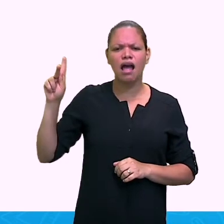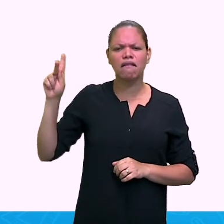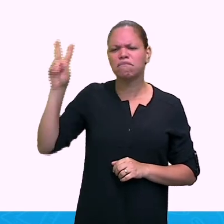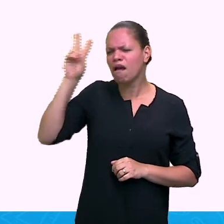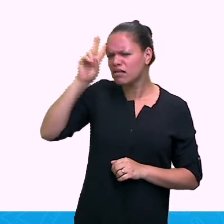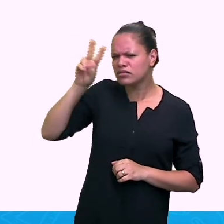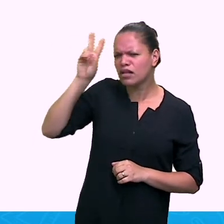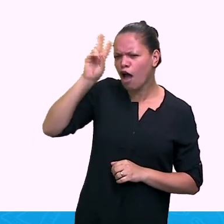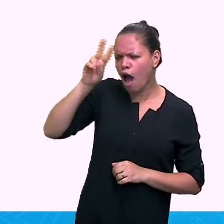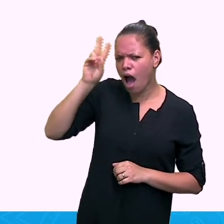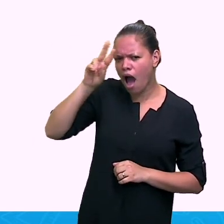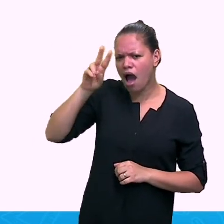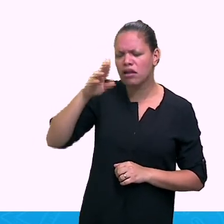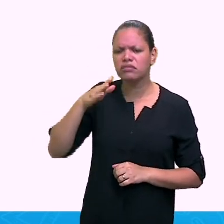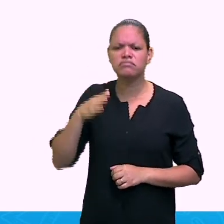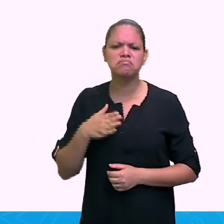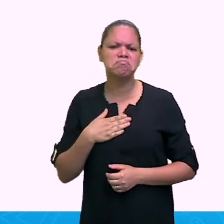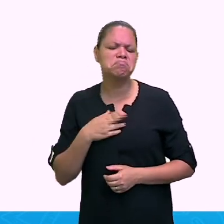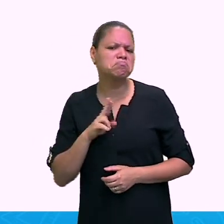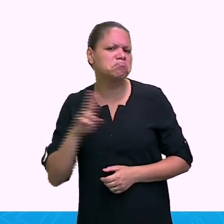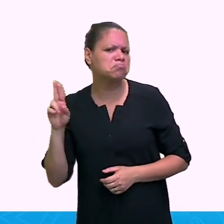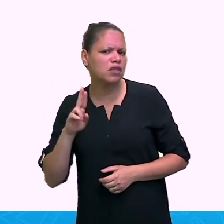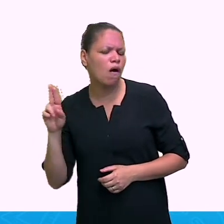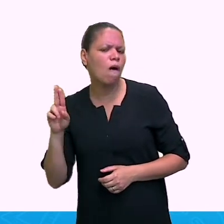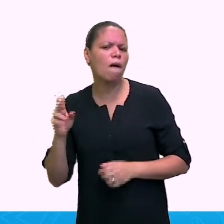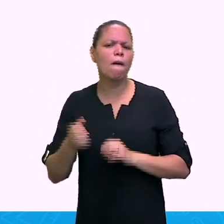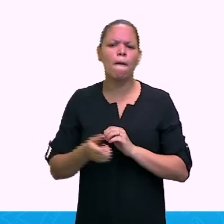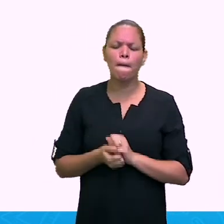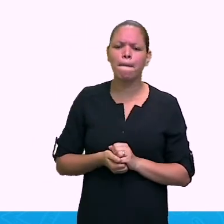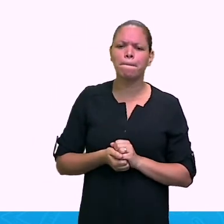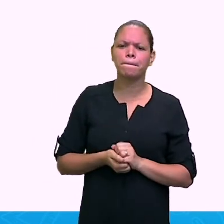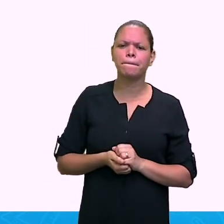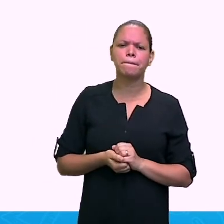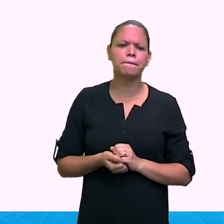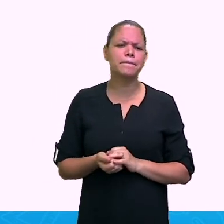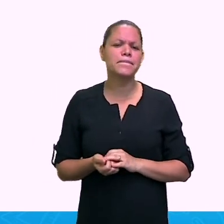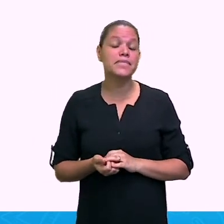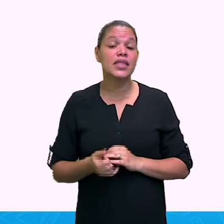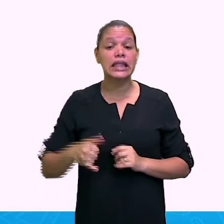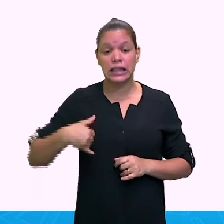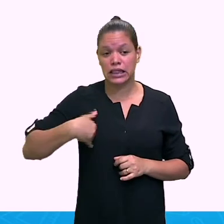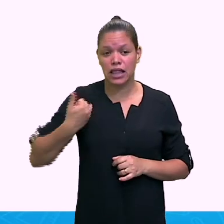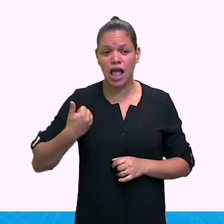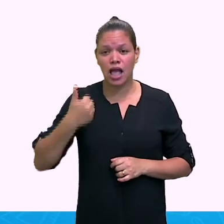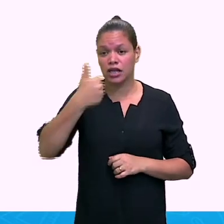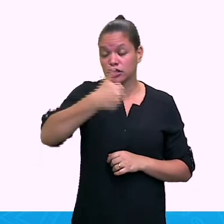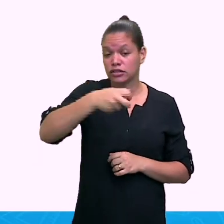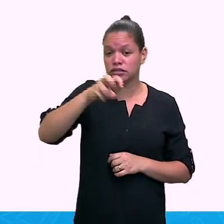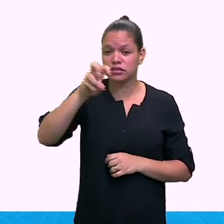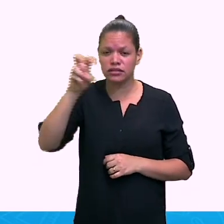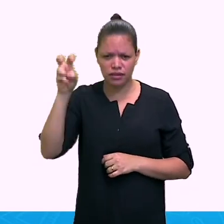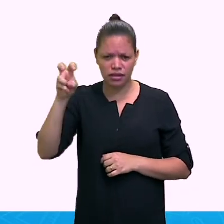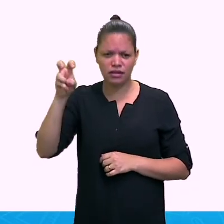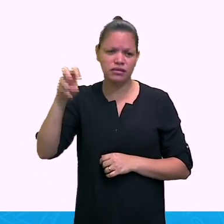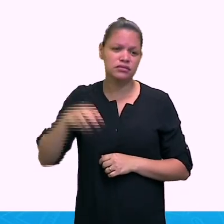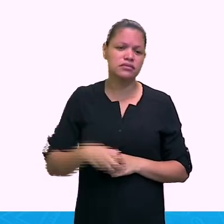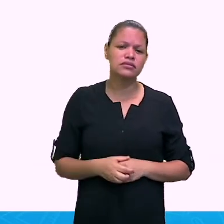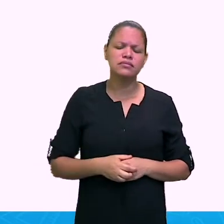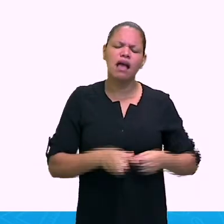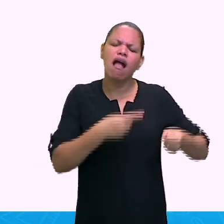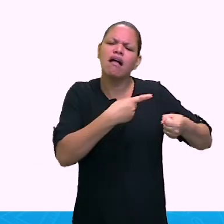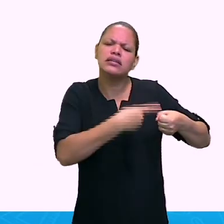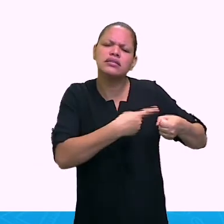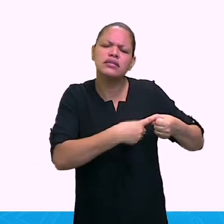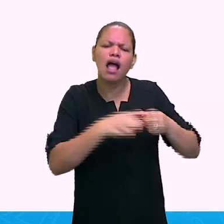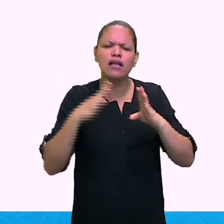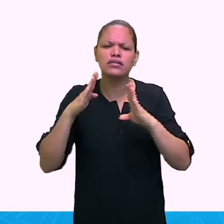assim... My name is Sarah. I am 15 years old. Né? I live in